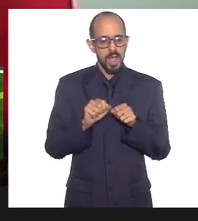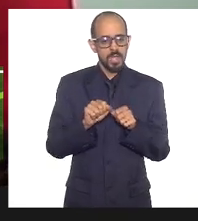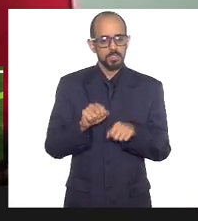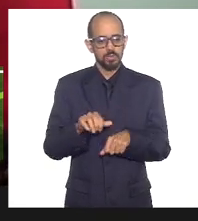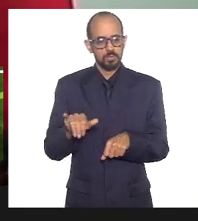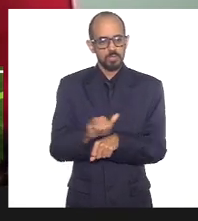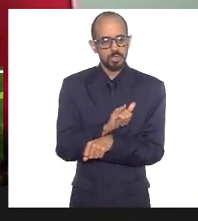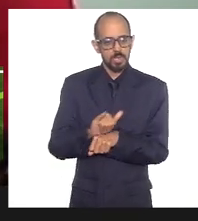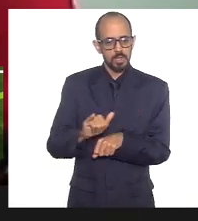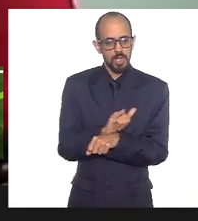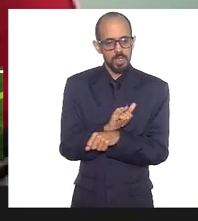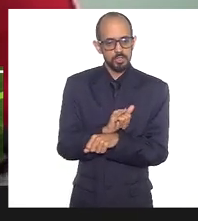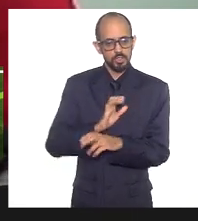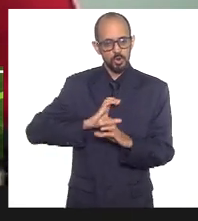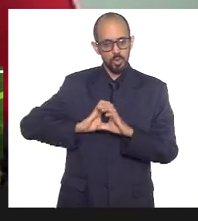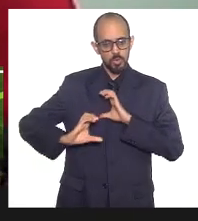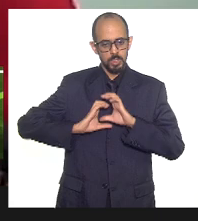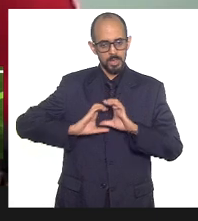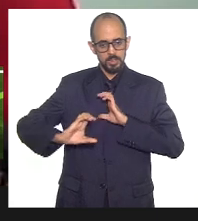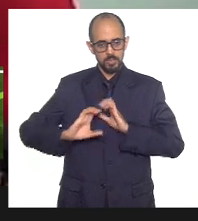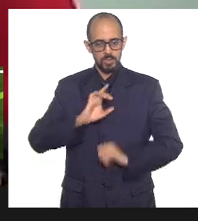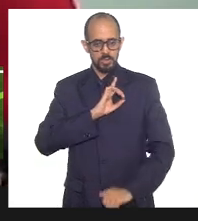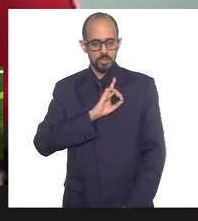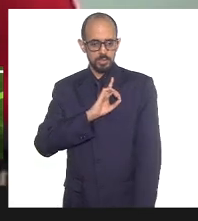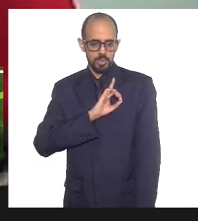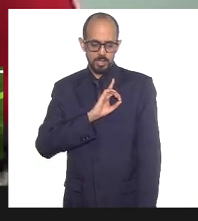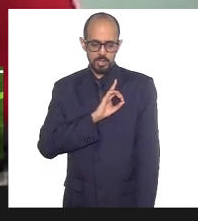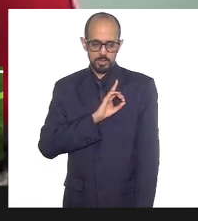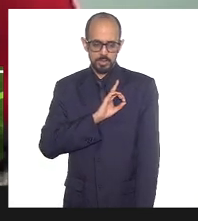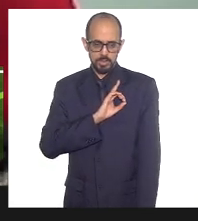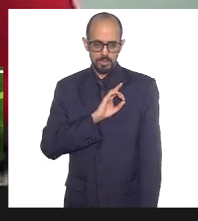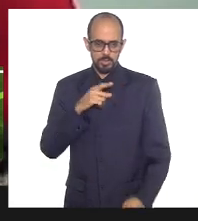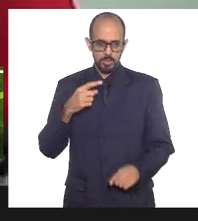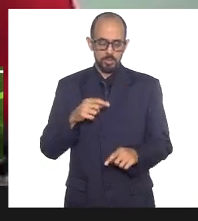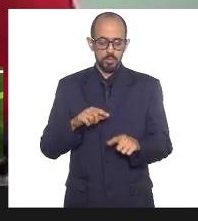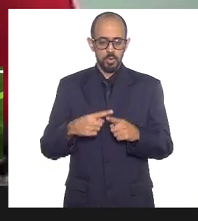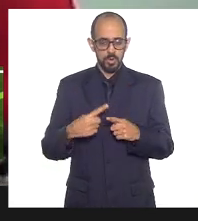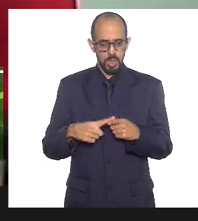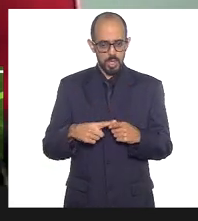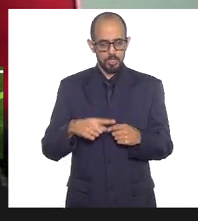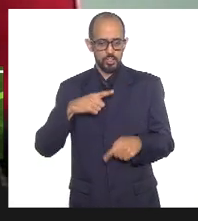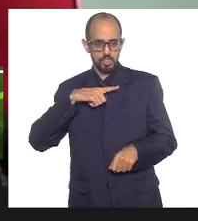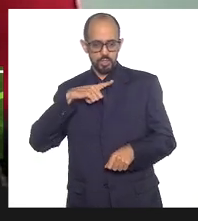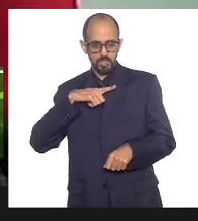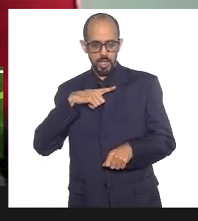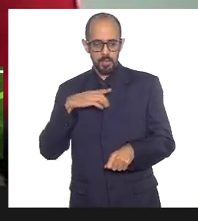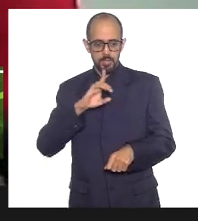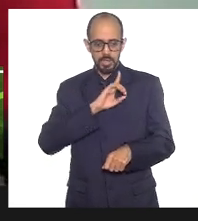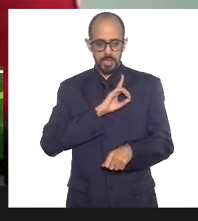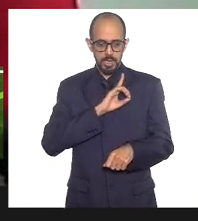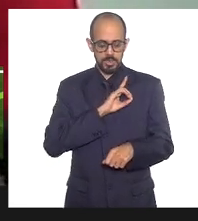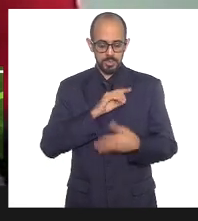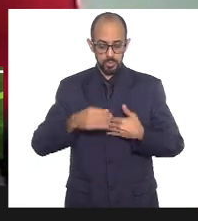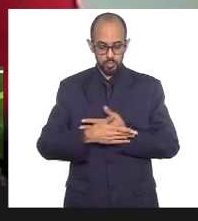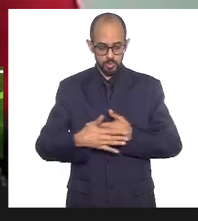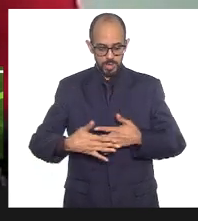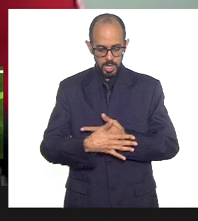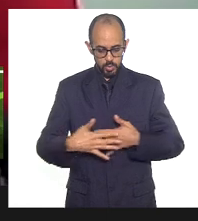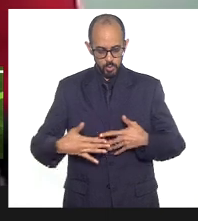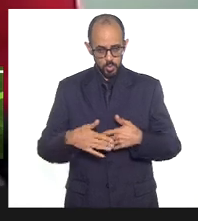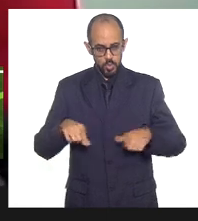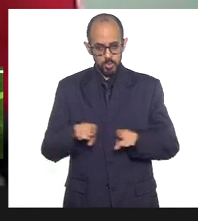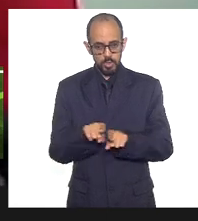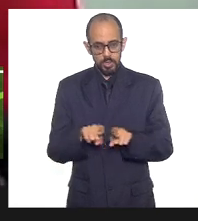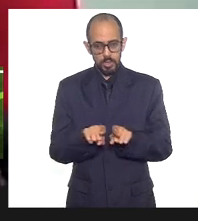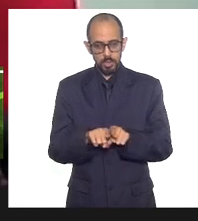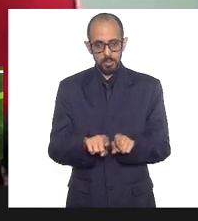interlocução direta com as delegacias de campos, já que aí nós temos uma delegacia no centro de campos e uma delegacia